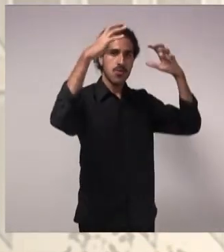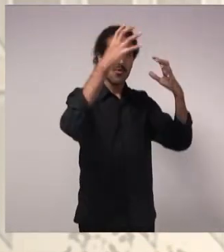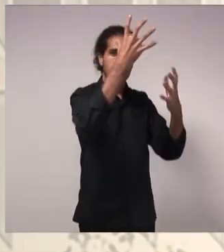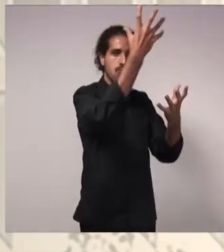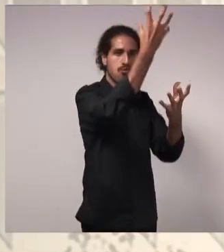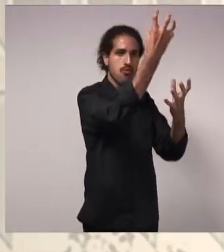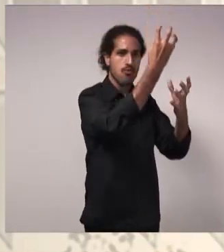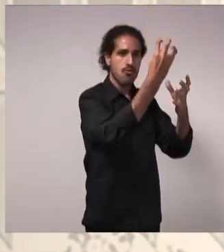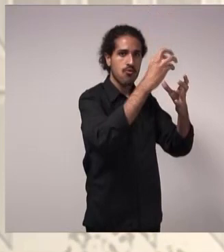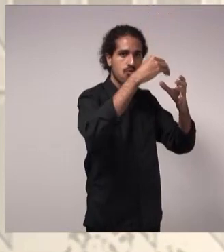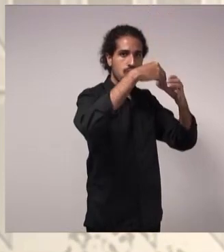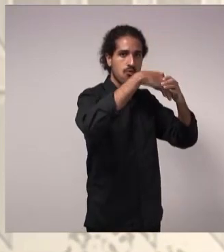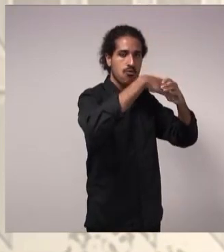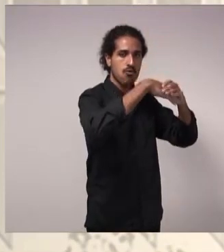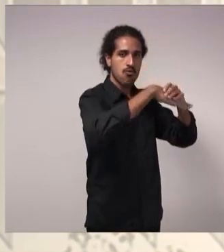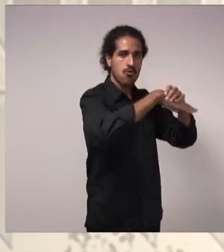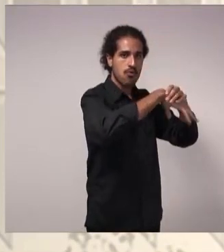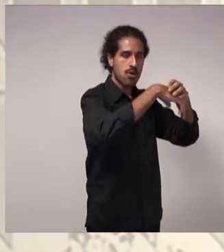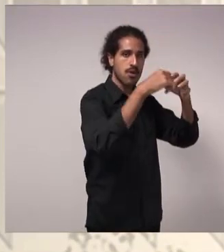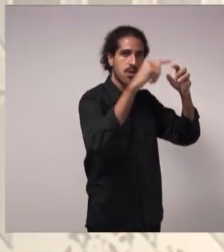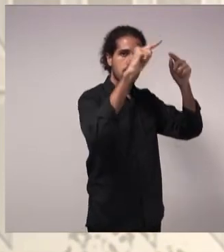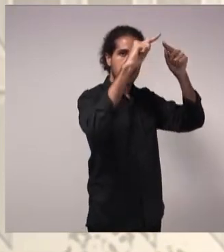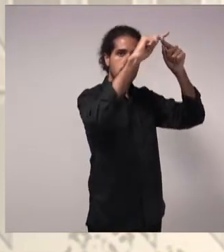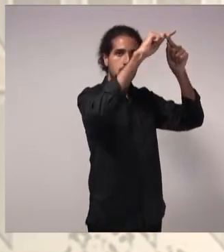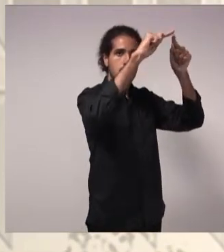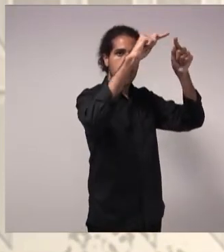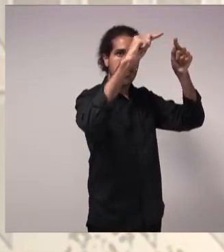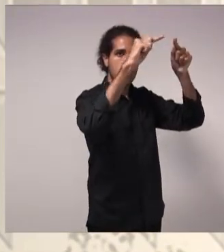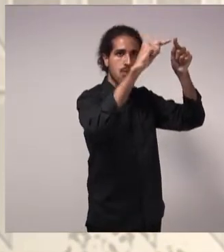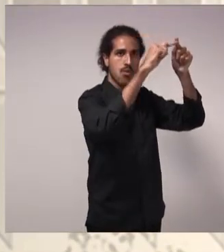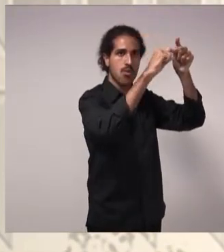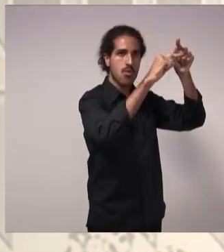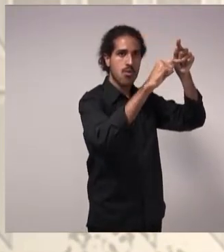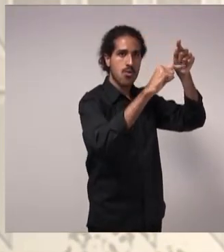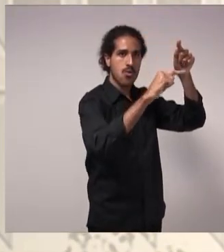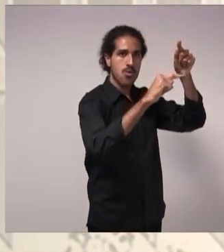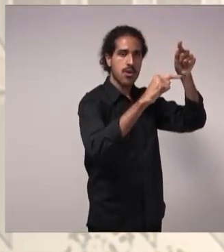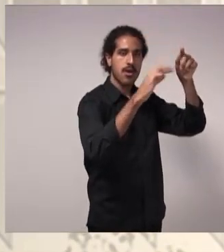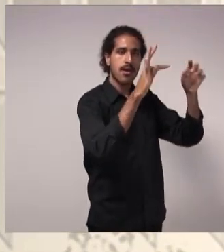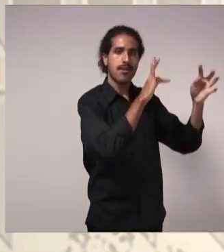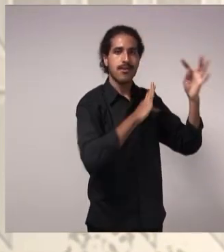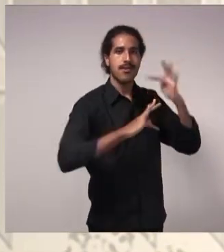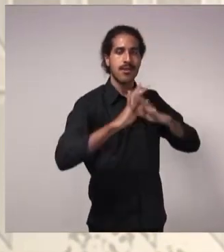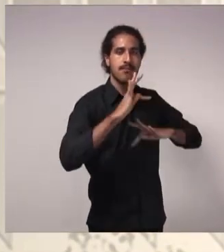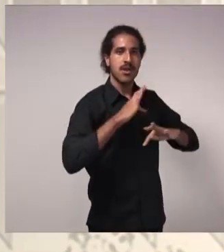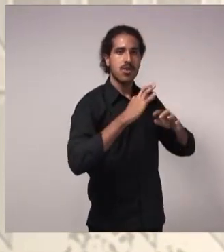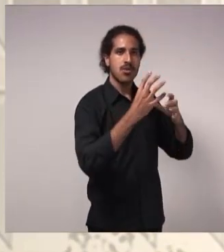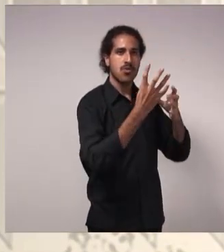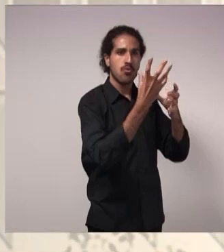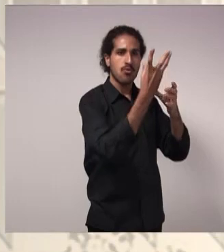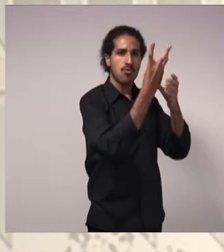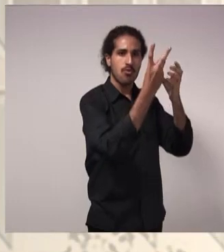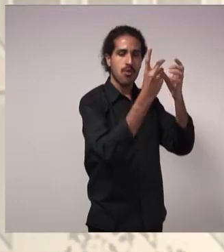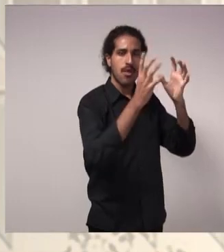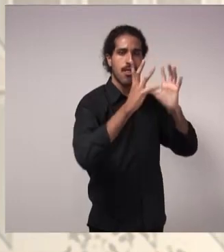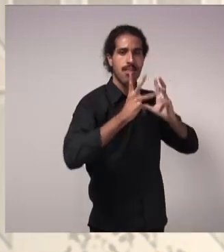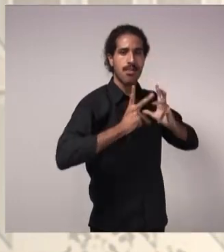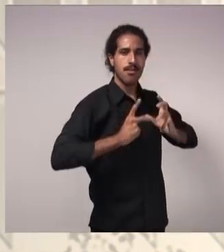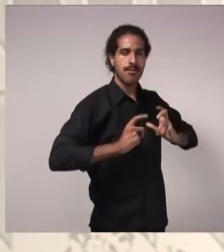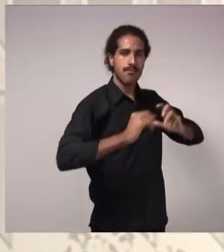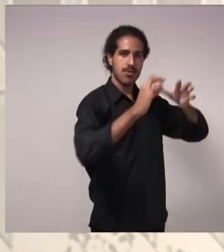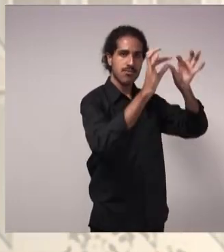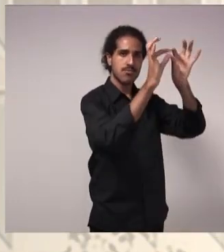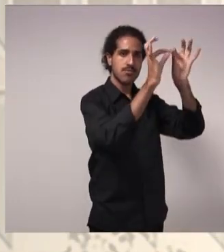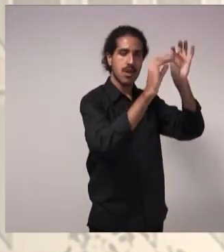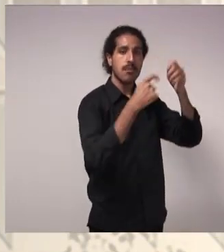calhas, condutores, passar essa água da chuva para um processo de tratamento, que geralmente é um filtro. É necessário tomar alguns